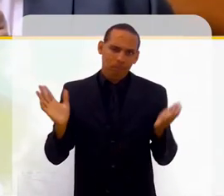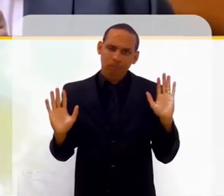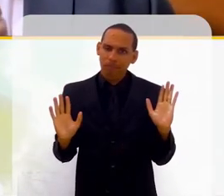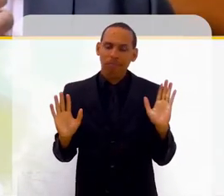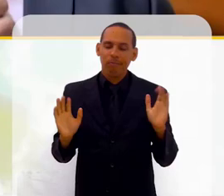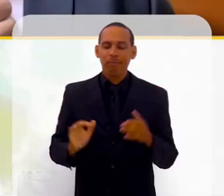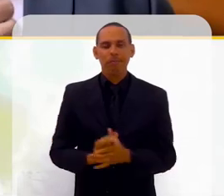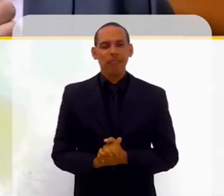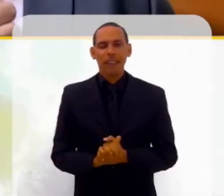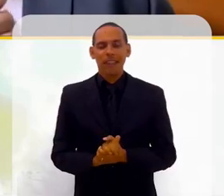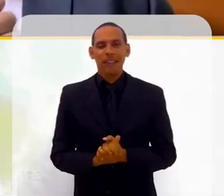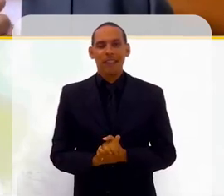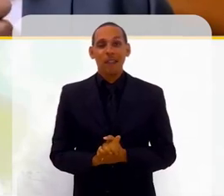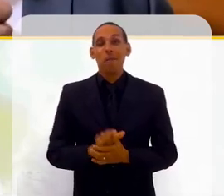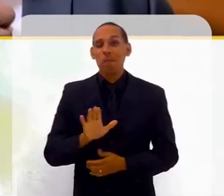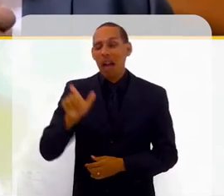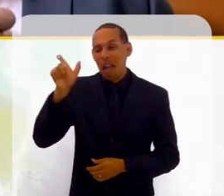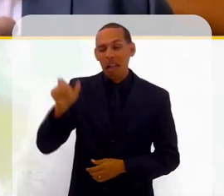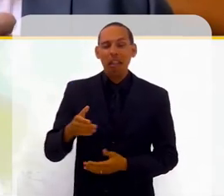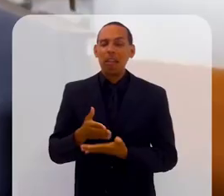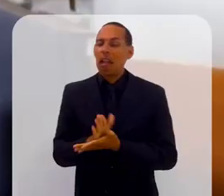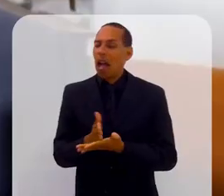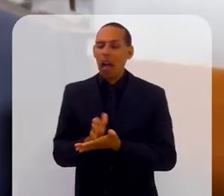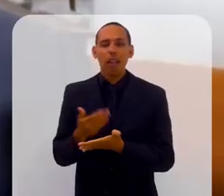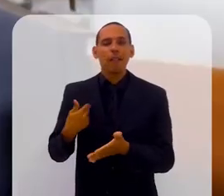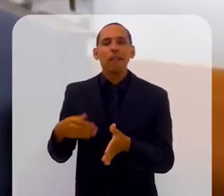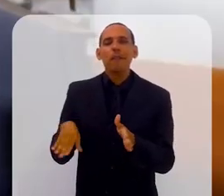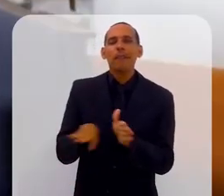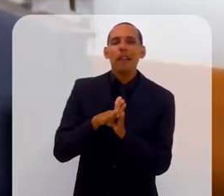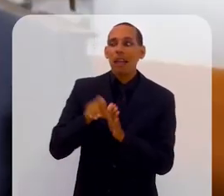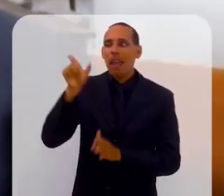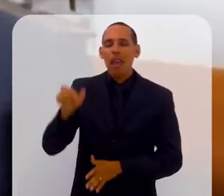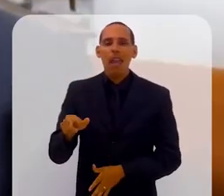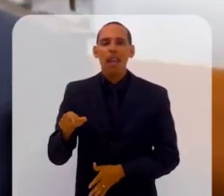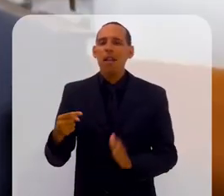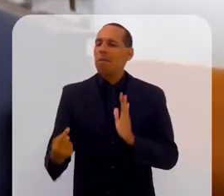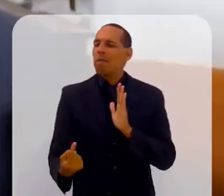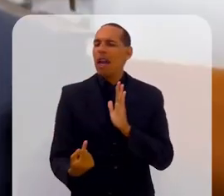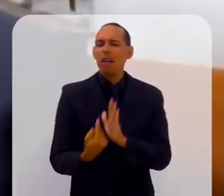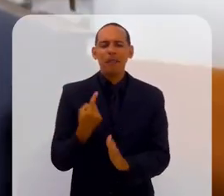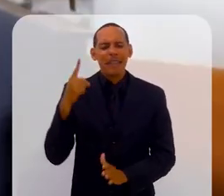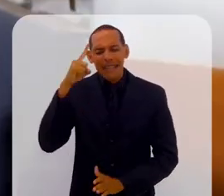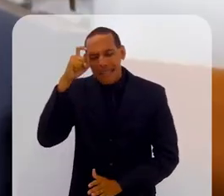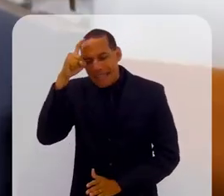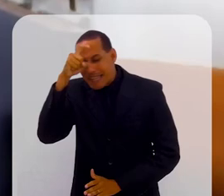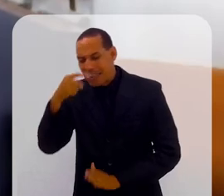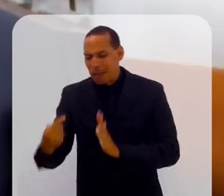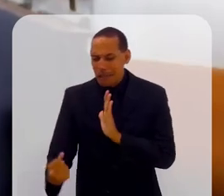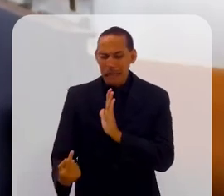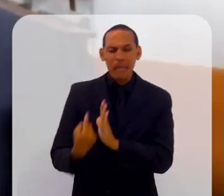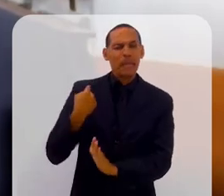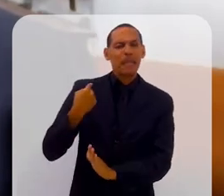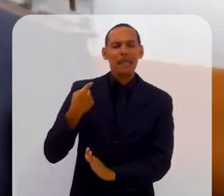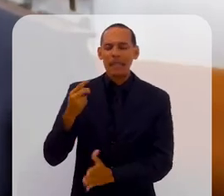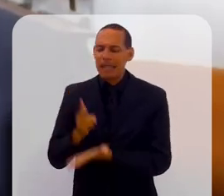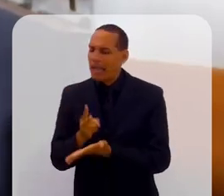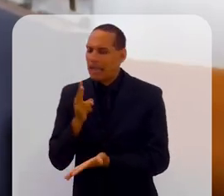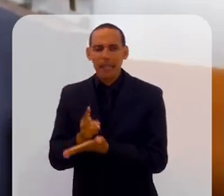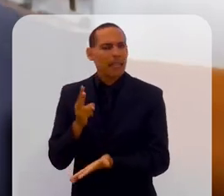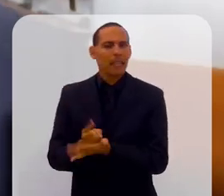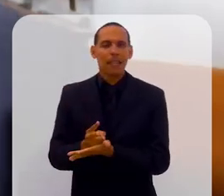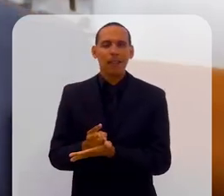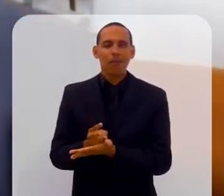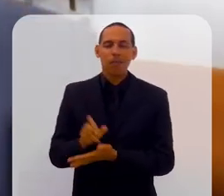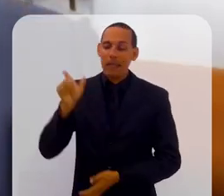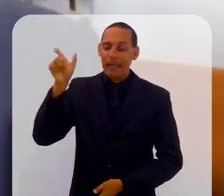não podia. E era muito chato que eu chegava lá e ele sempre me fazia uma pergunta difícil, né? Então, sempre me fazia uma pergunta